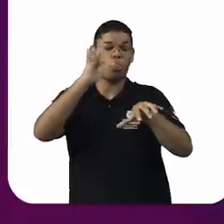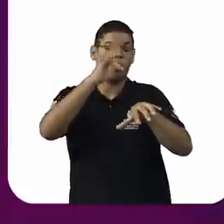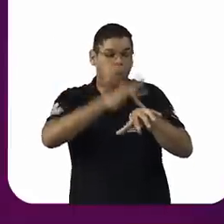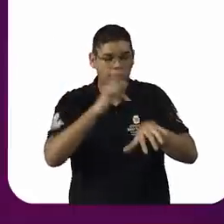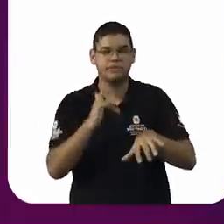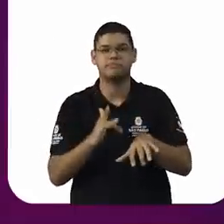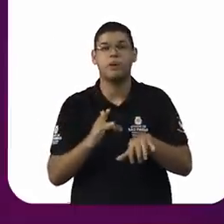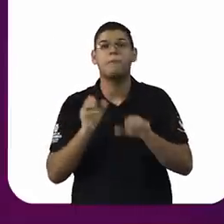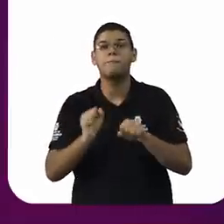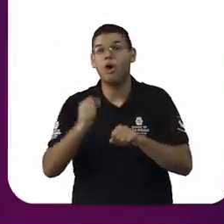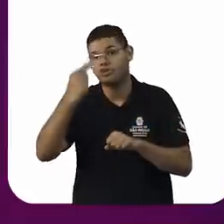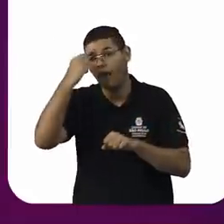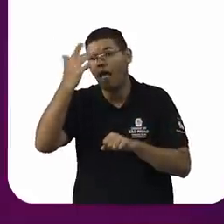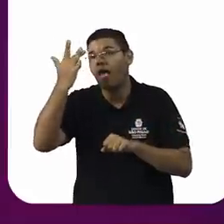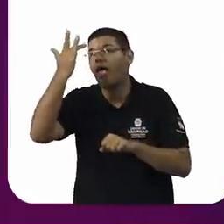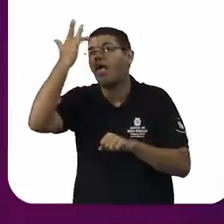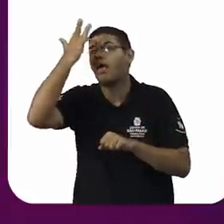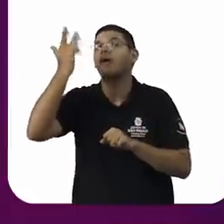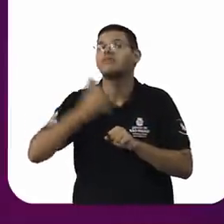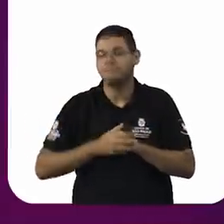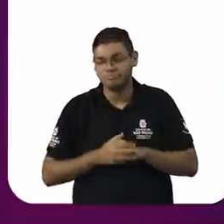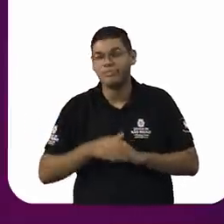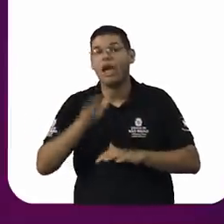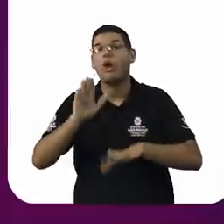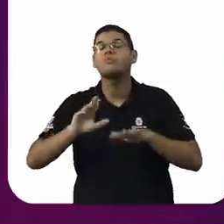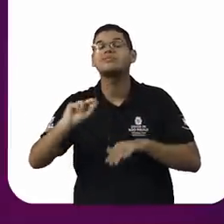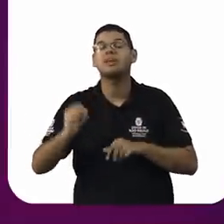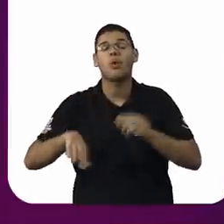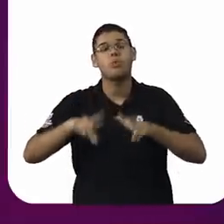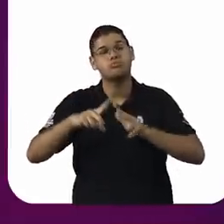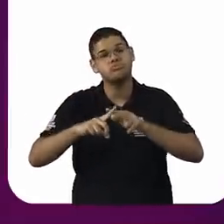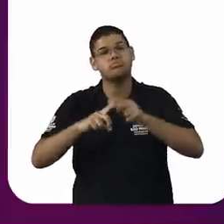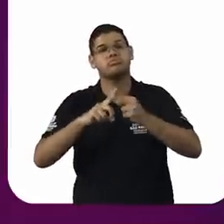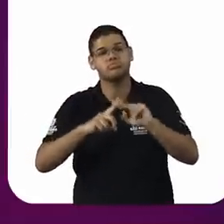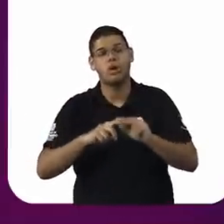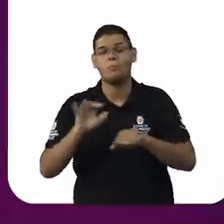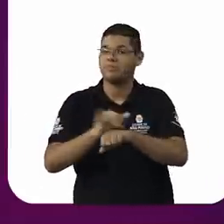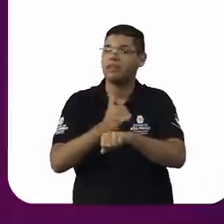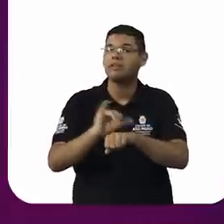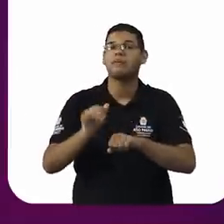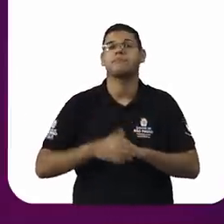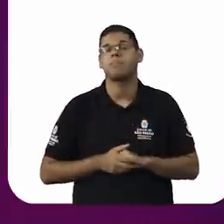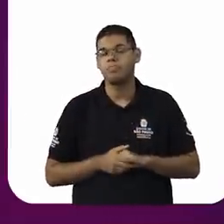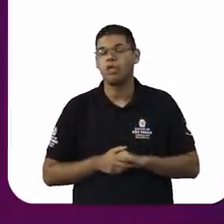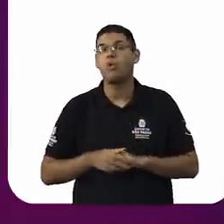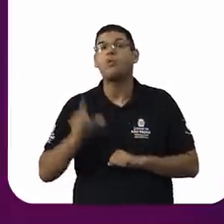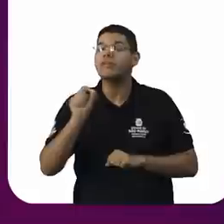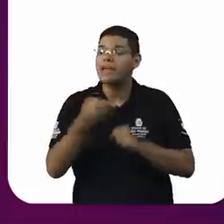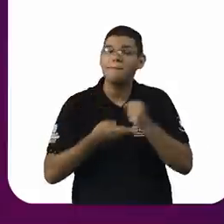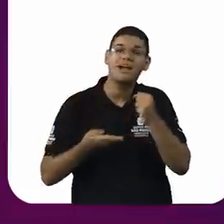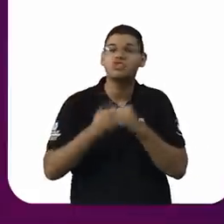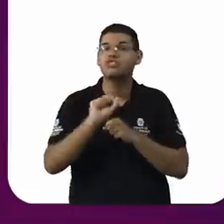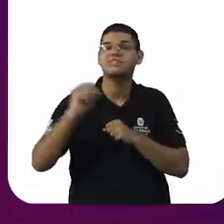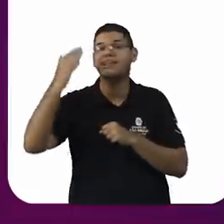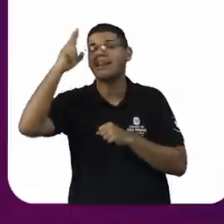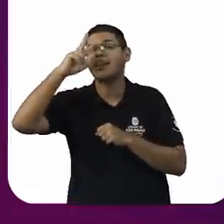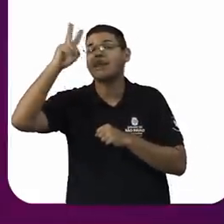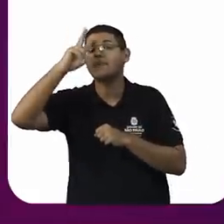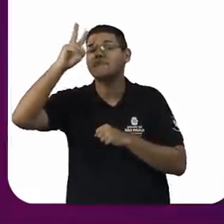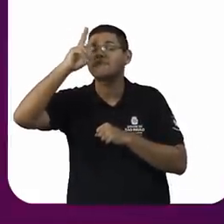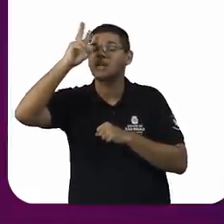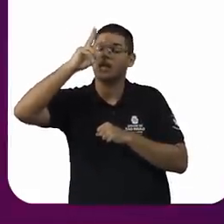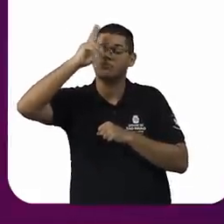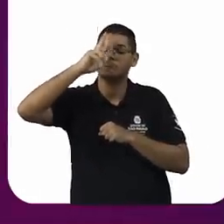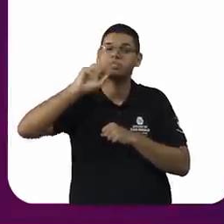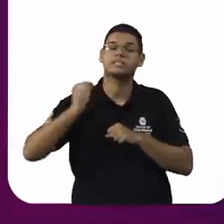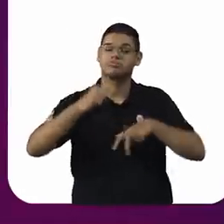ferramentas. O que é básico é lembrar que essa situação de violência de gênero está acontecendo